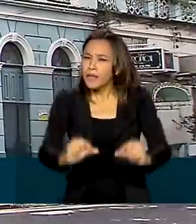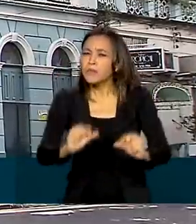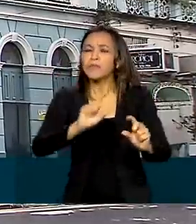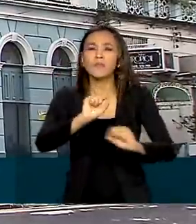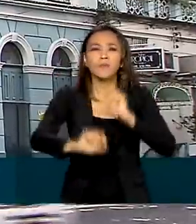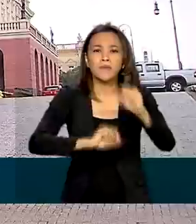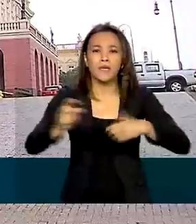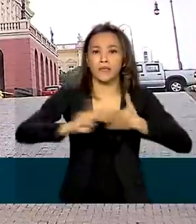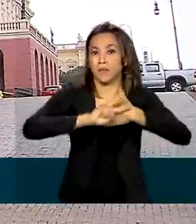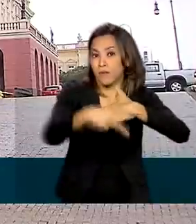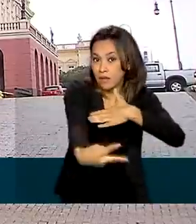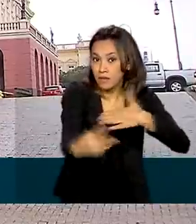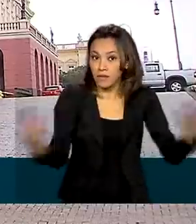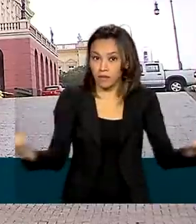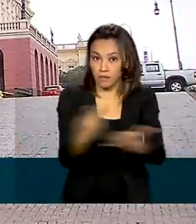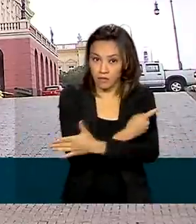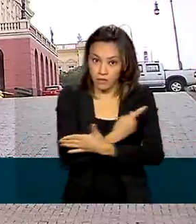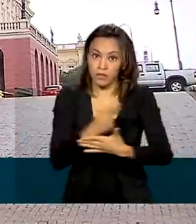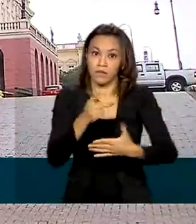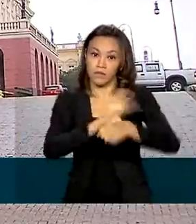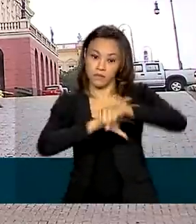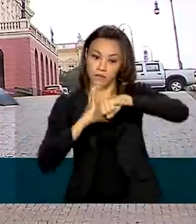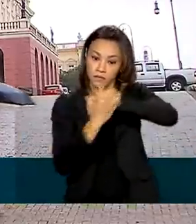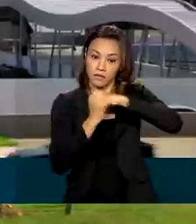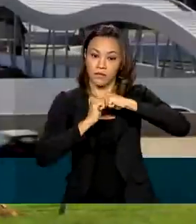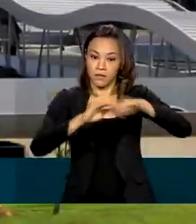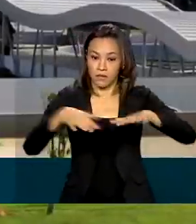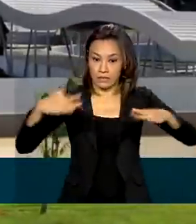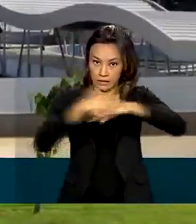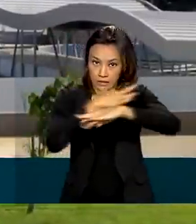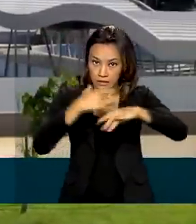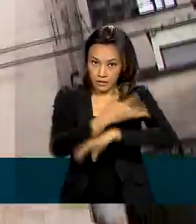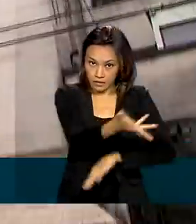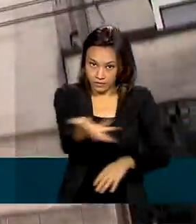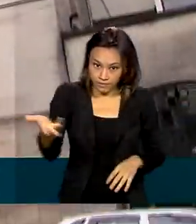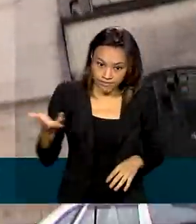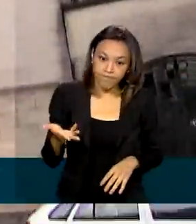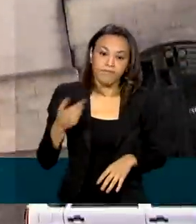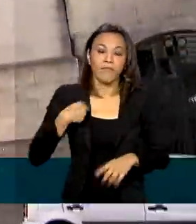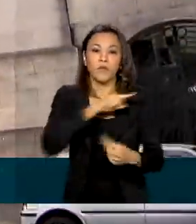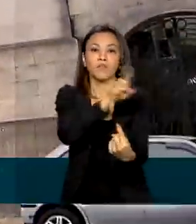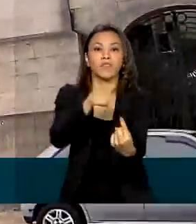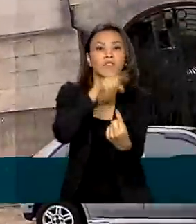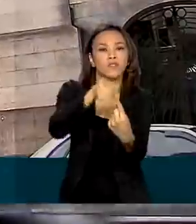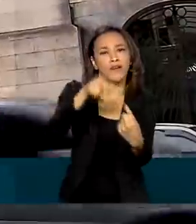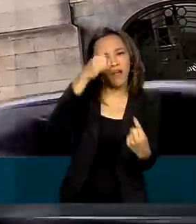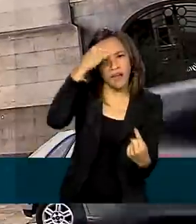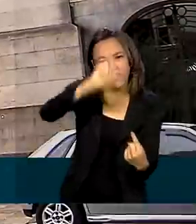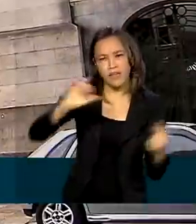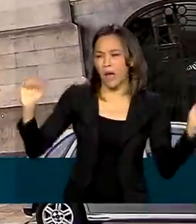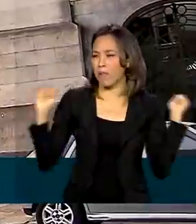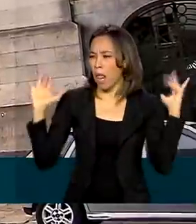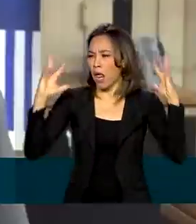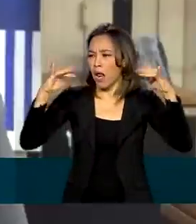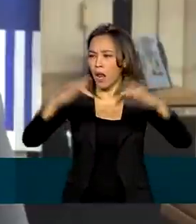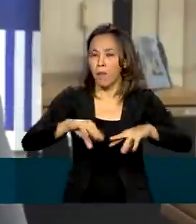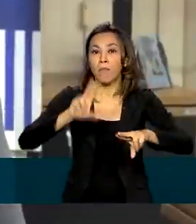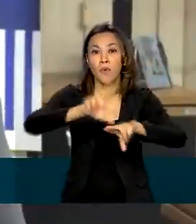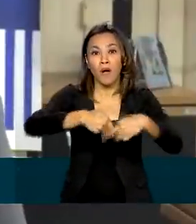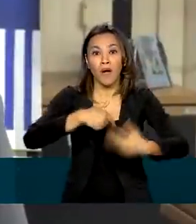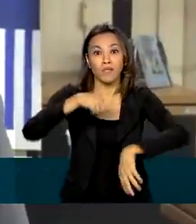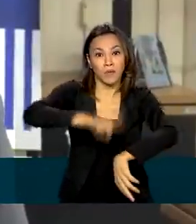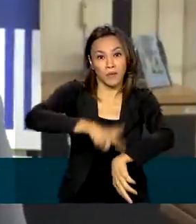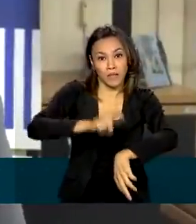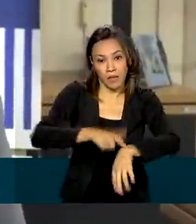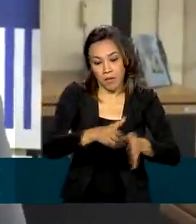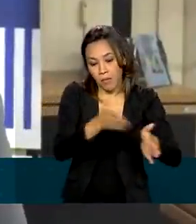pelo coronavírus na vida da população amazonense. O objetivo é evitar aglomerações por conta dos prazos. As